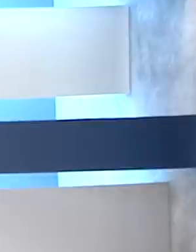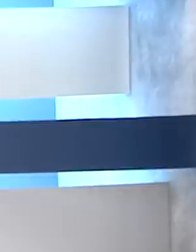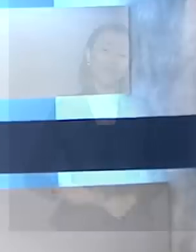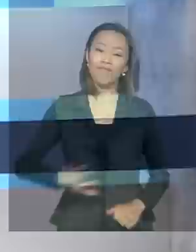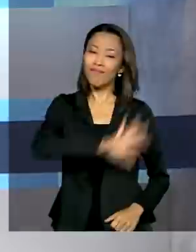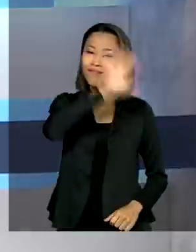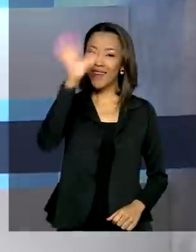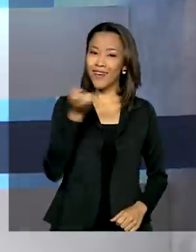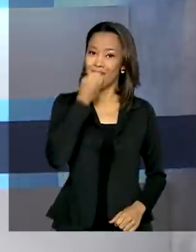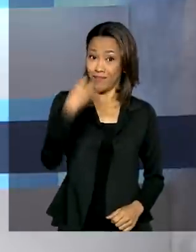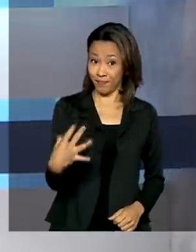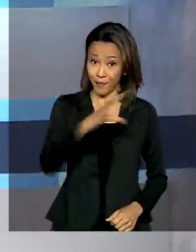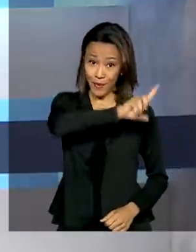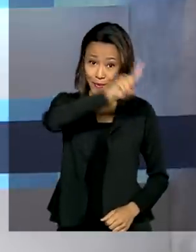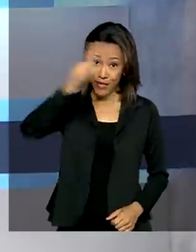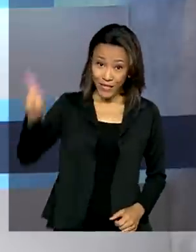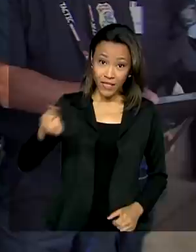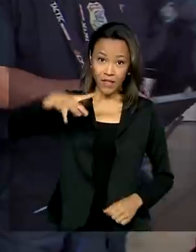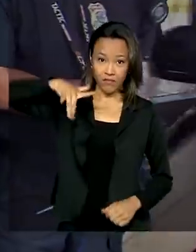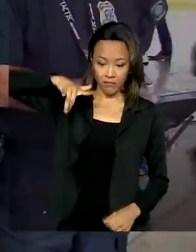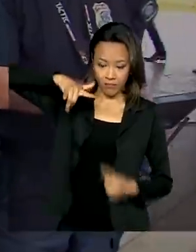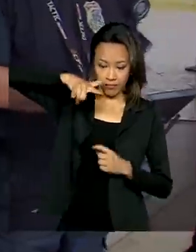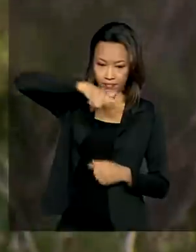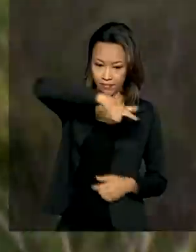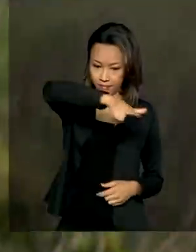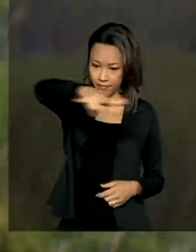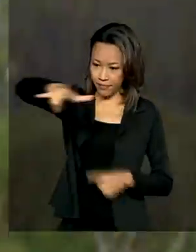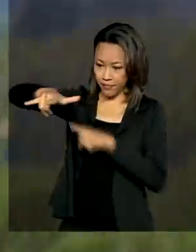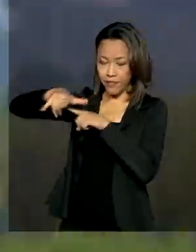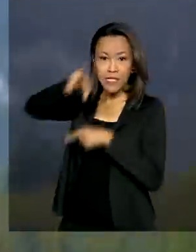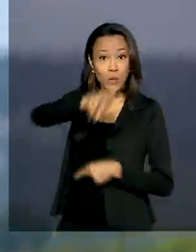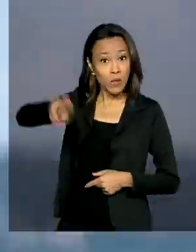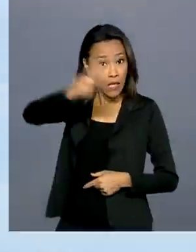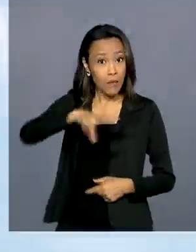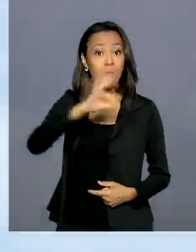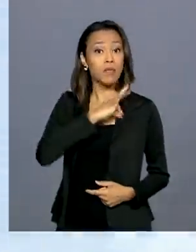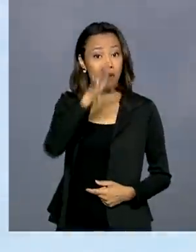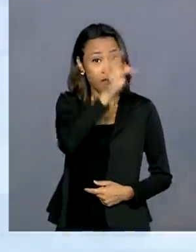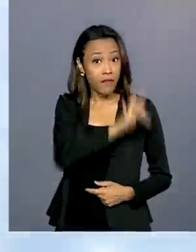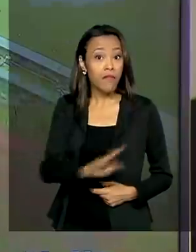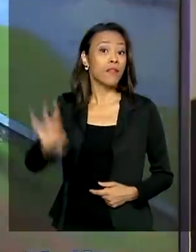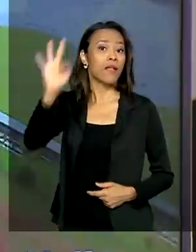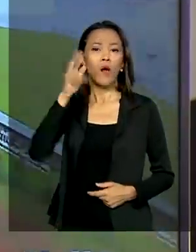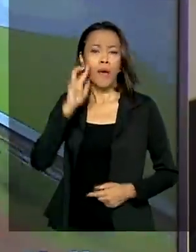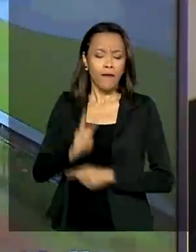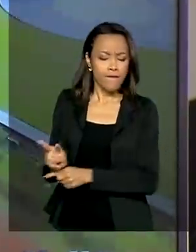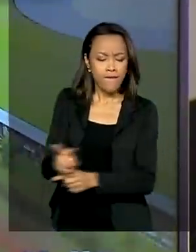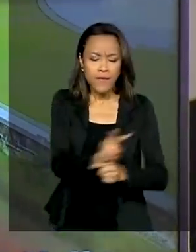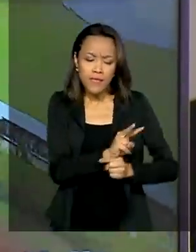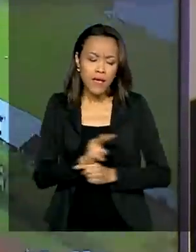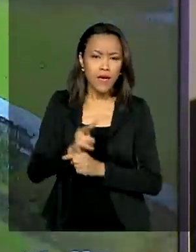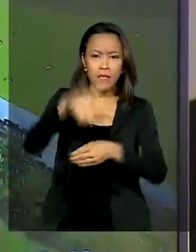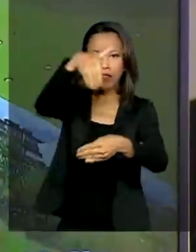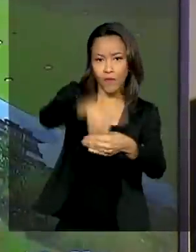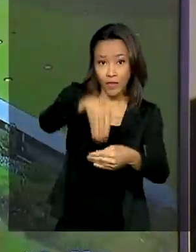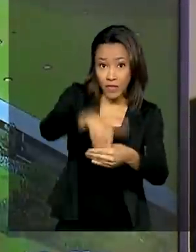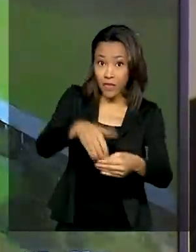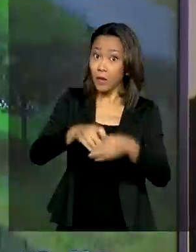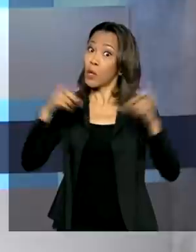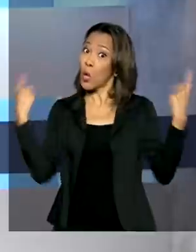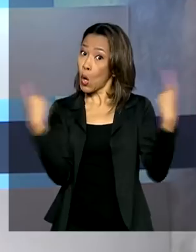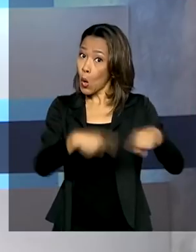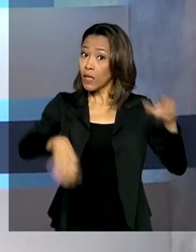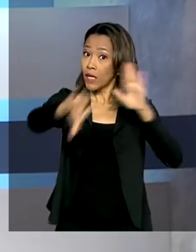Olá, bom dia! Drones vão ser usados pela Polícia Federal para fiscalizar a votação nas eleições e combater crimes